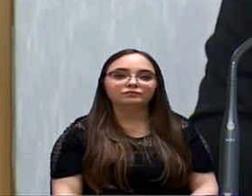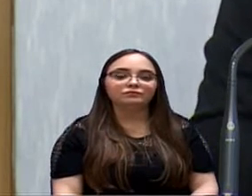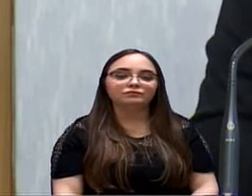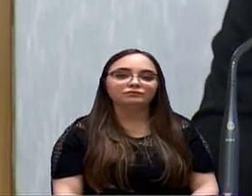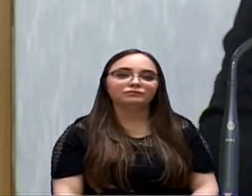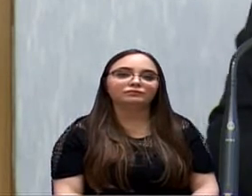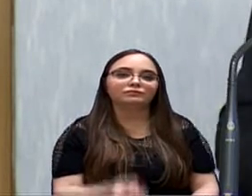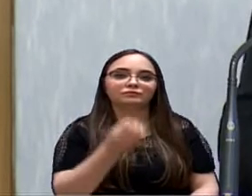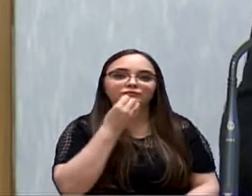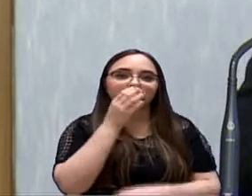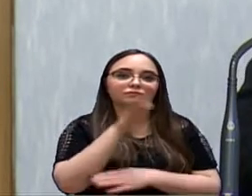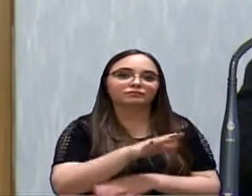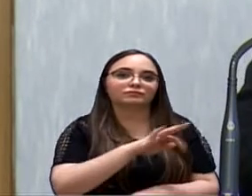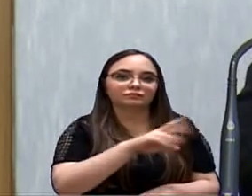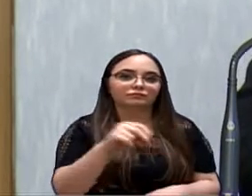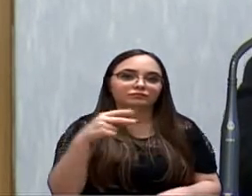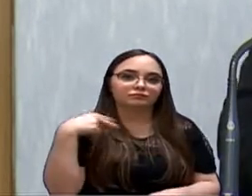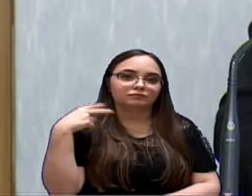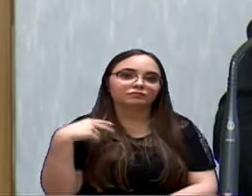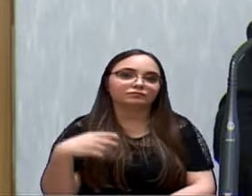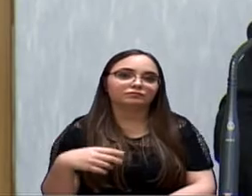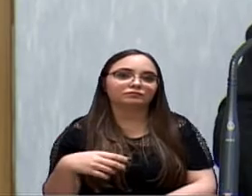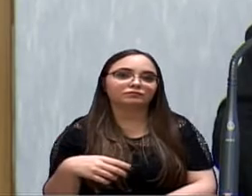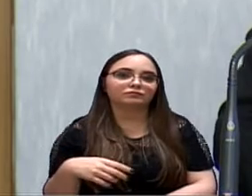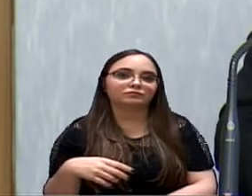É boa tarde a todos os vereadores, vereadoras.